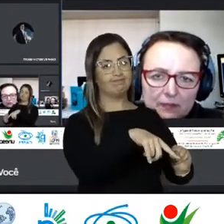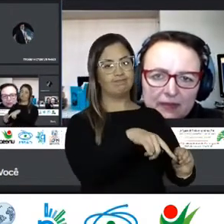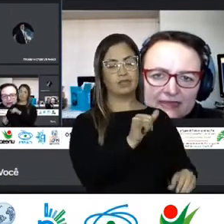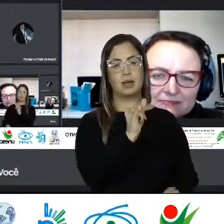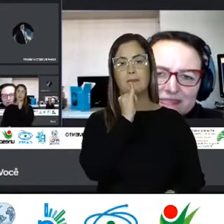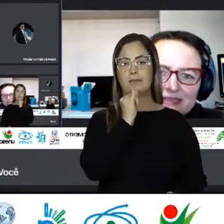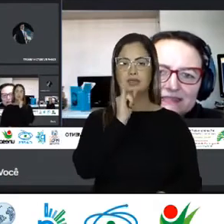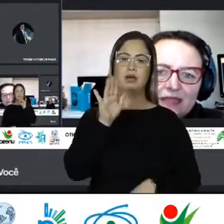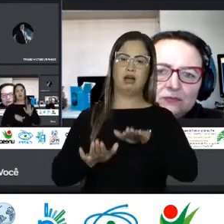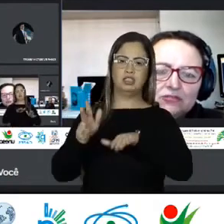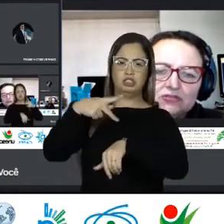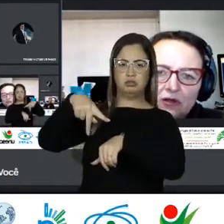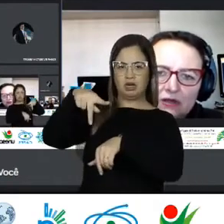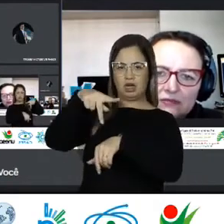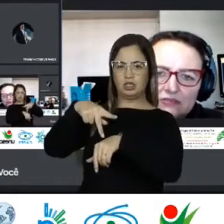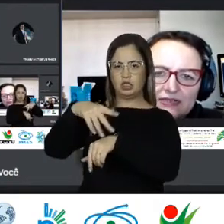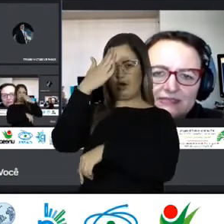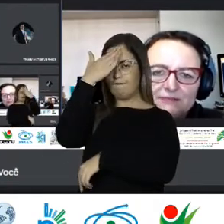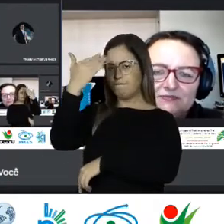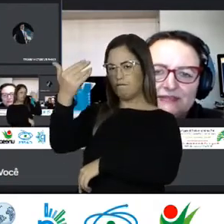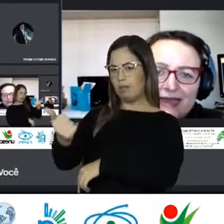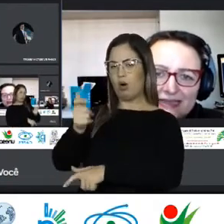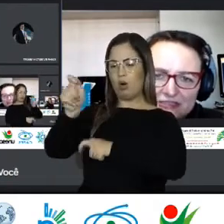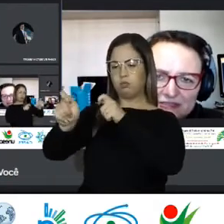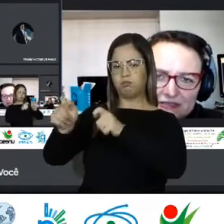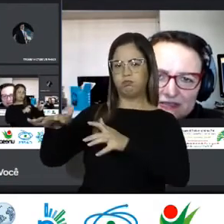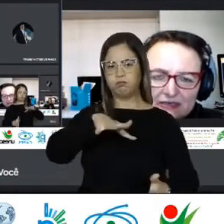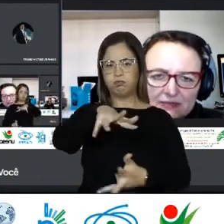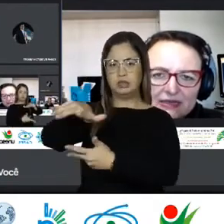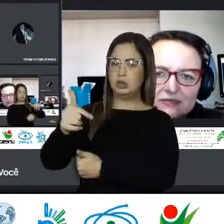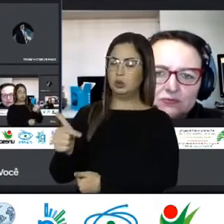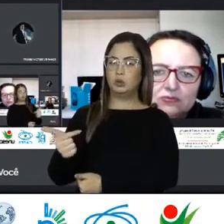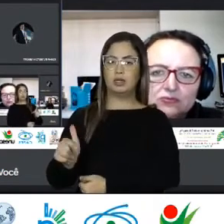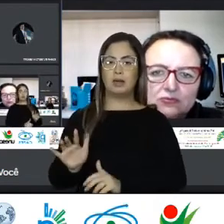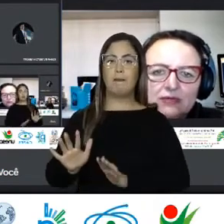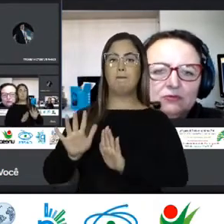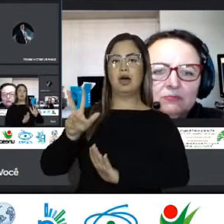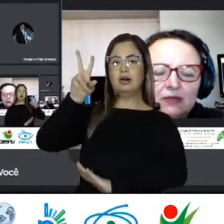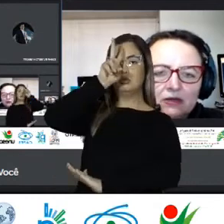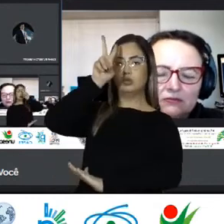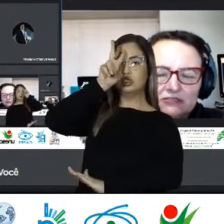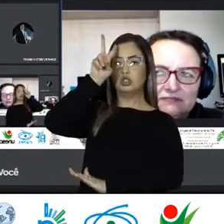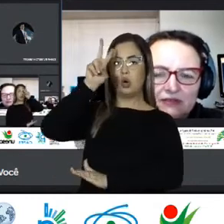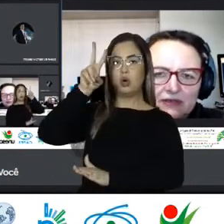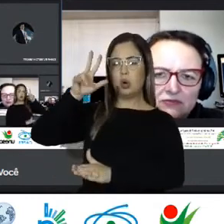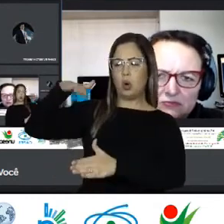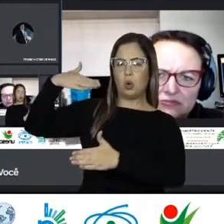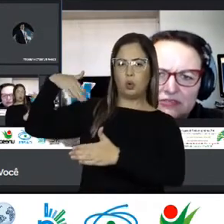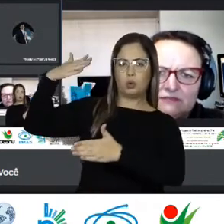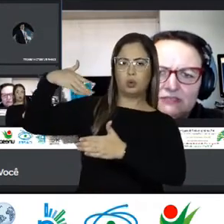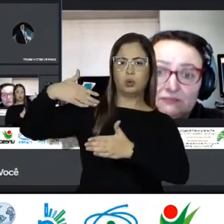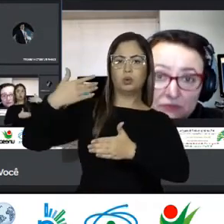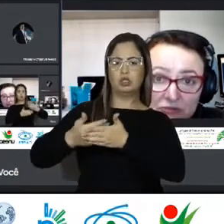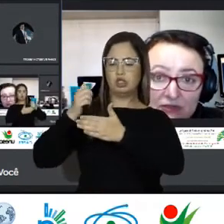economias Globais Mas que tem Um histórico De receptividade Na migração Sul-sul Que é muito maior Quando a gente vai